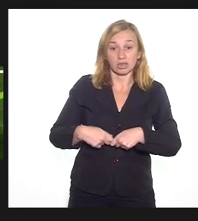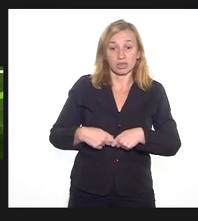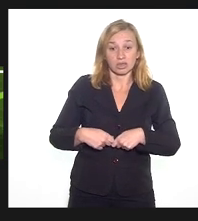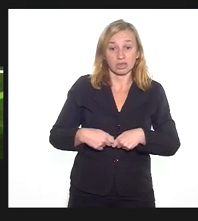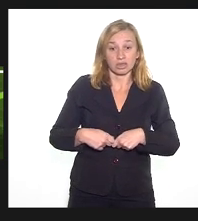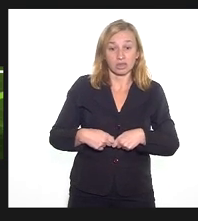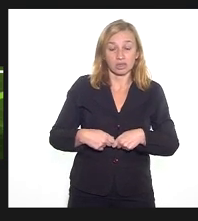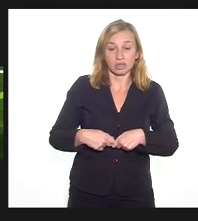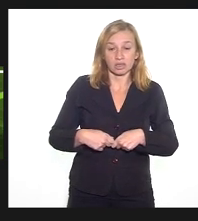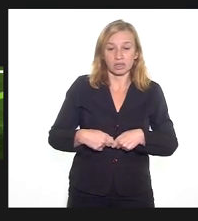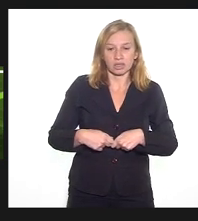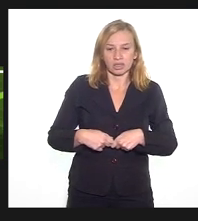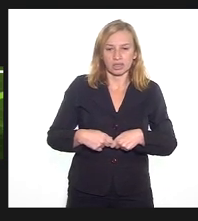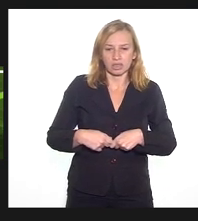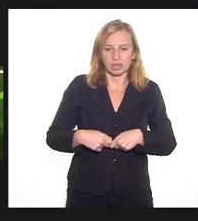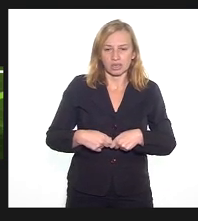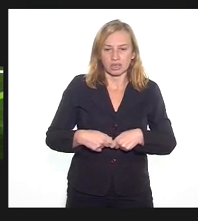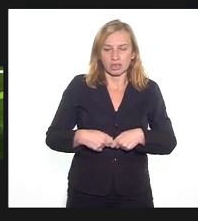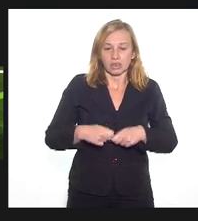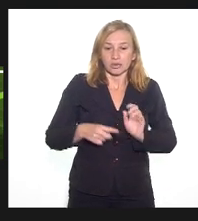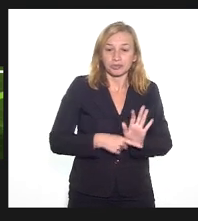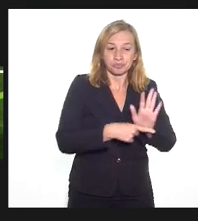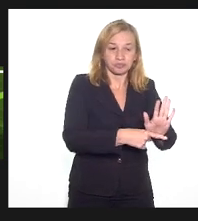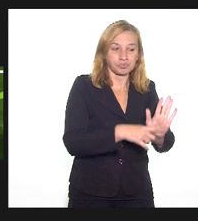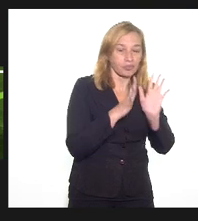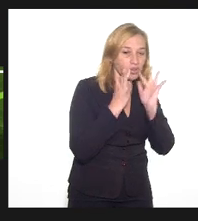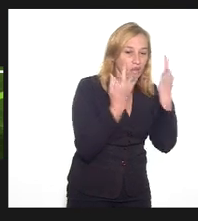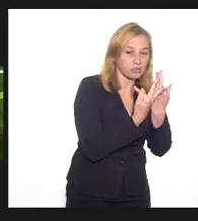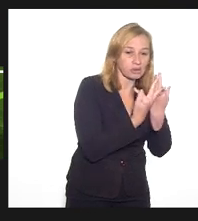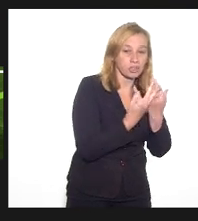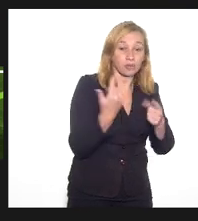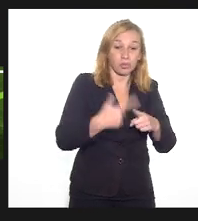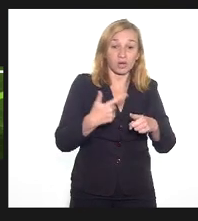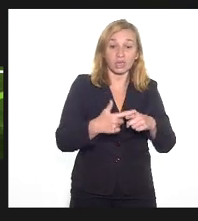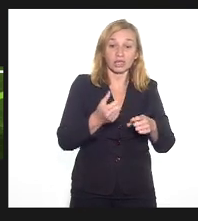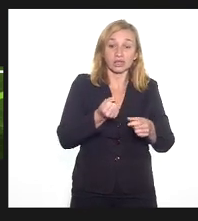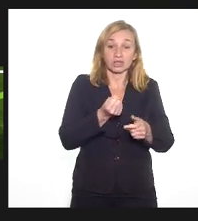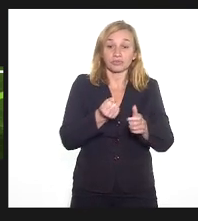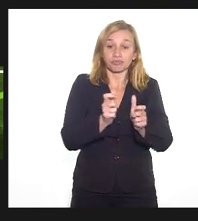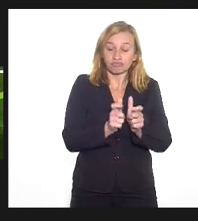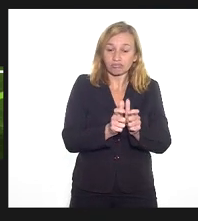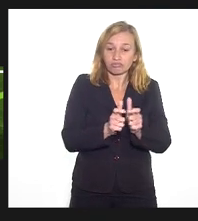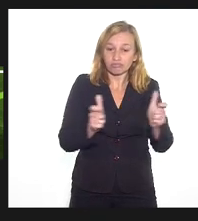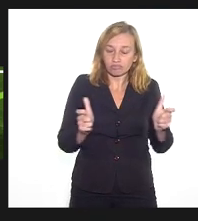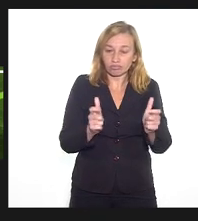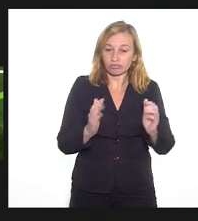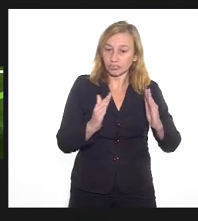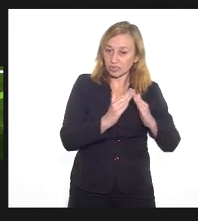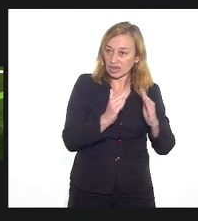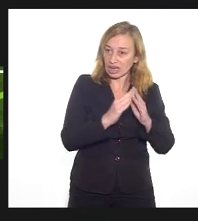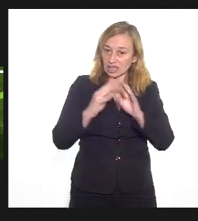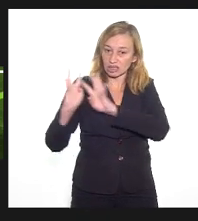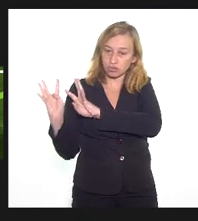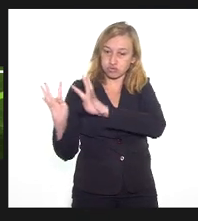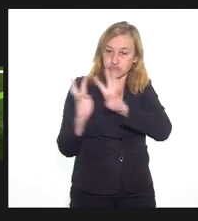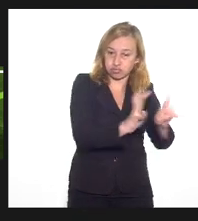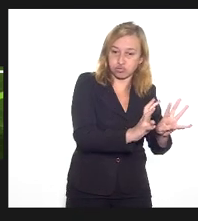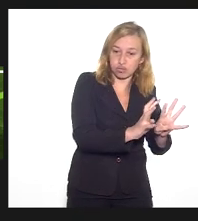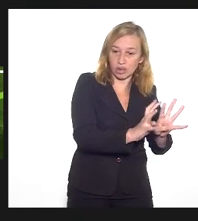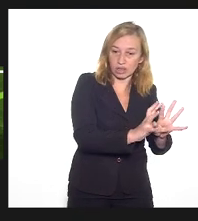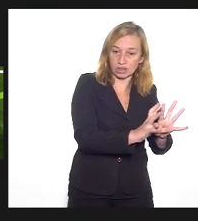indenizar essas famílias porque grande parte dessas casas invadidas, ou seja, dessas casas de tradição invadidas, elas estavam em conjunto